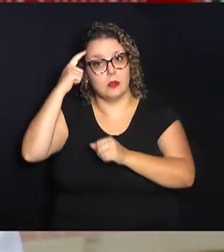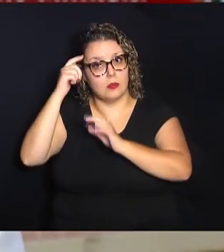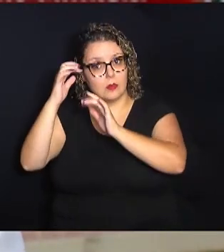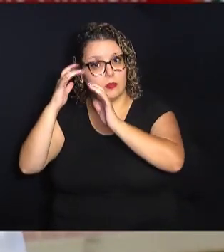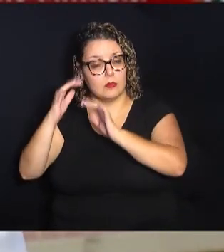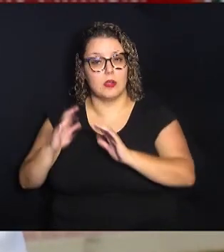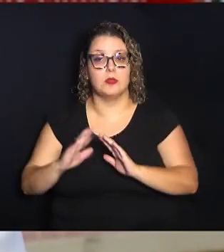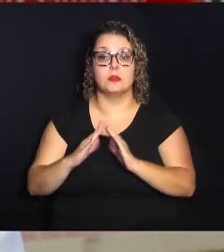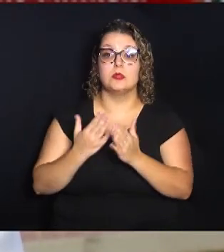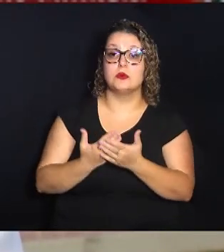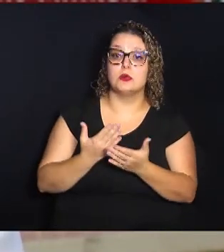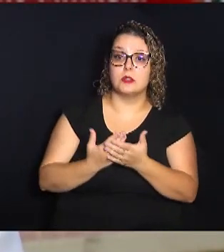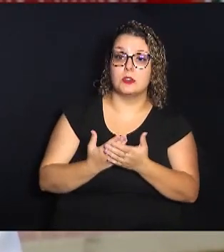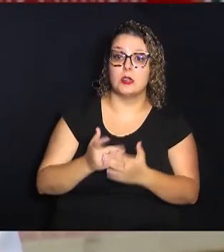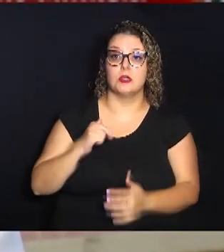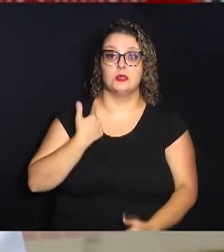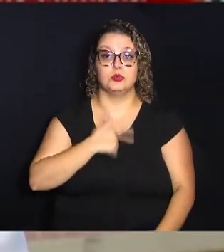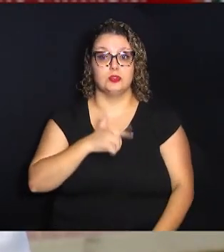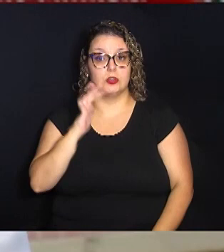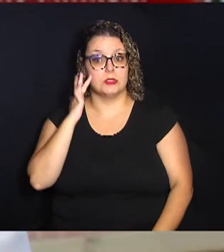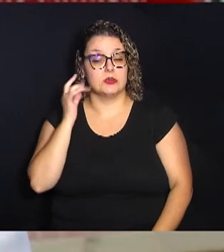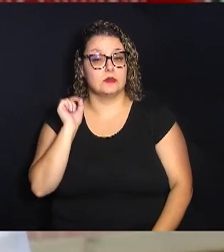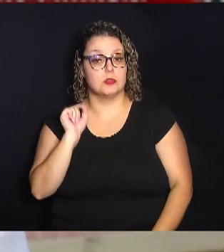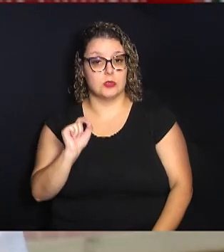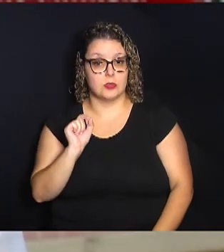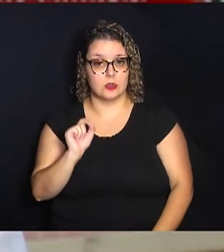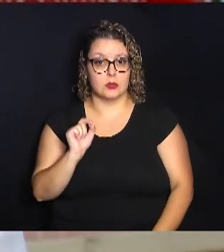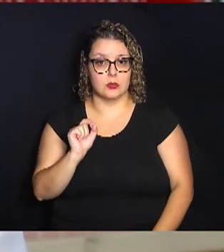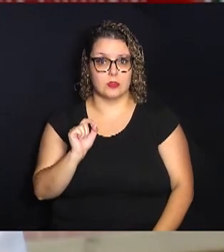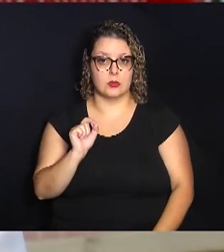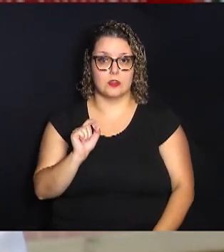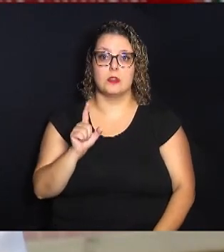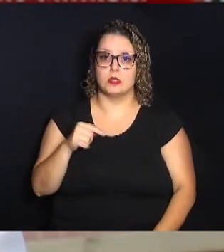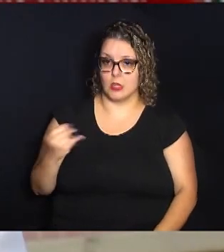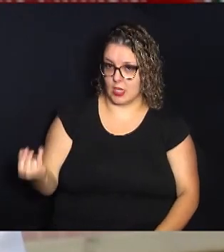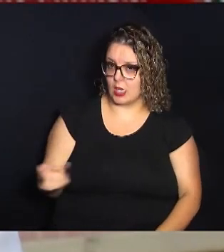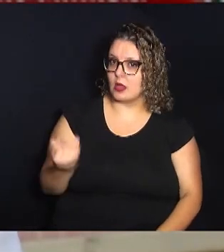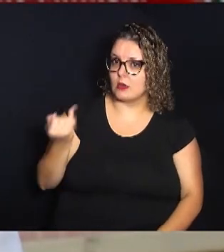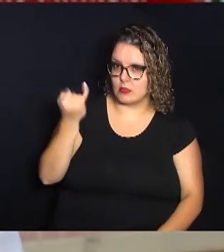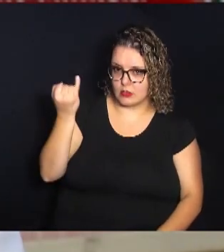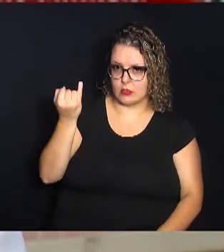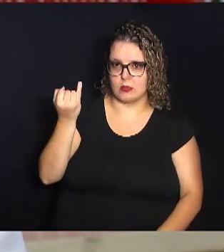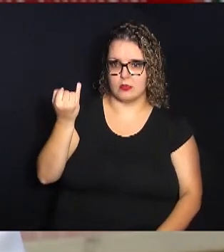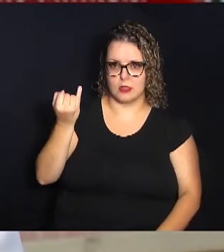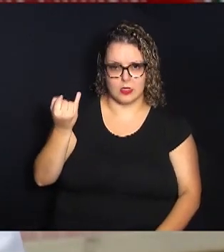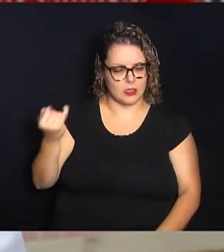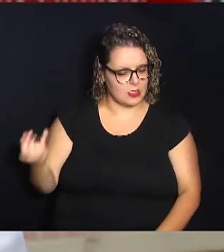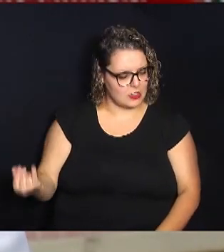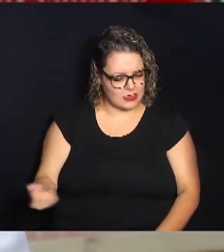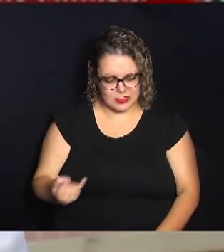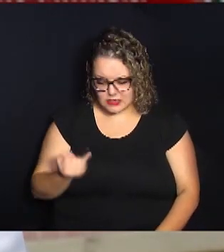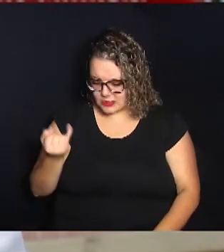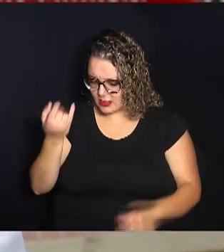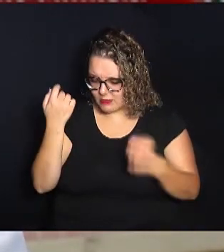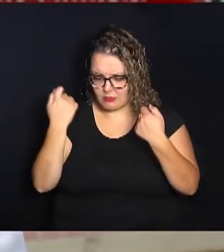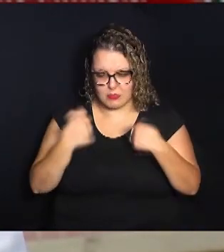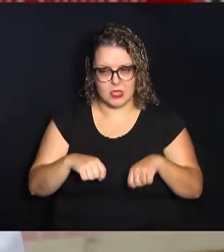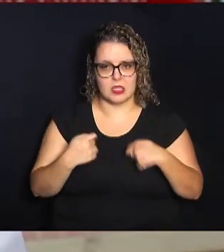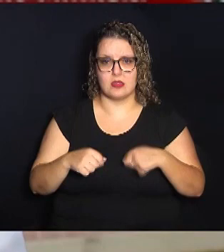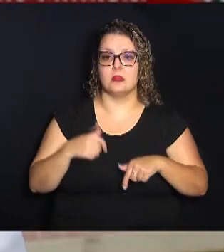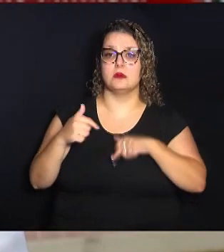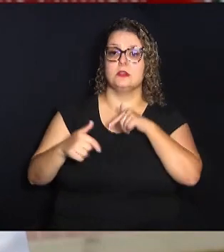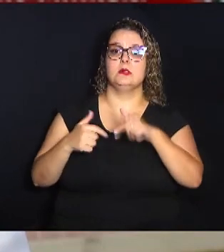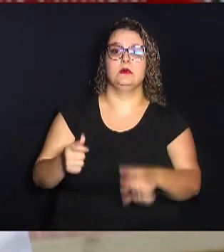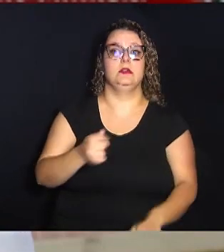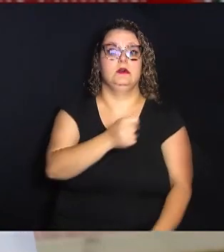escola? Porque nós achamos que, a partir, que é muito importante, extrema necessidade, trabalhar com os